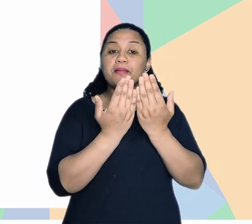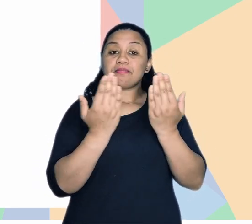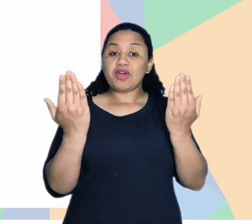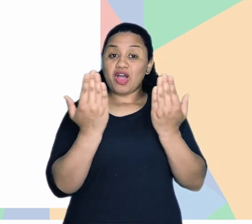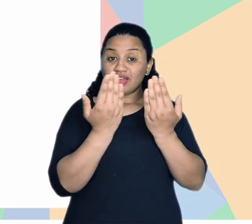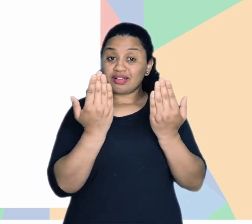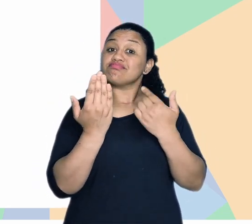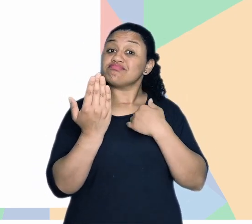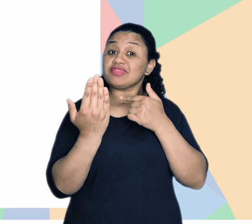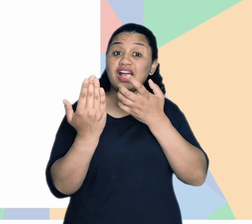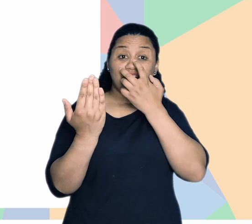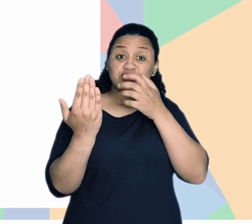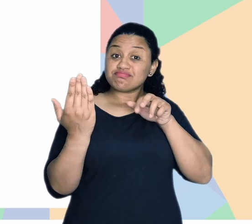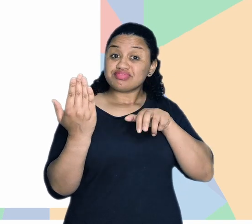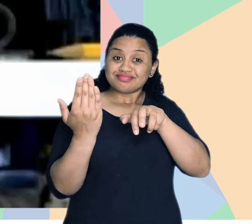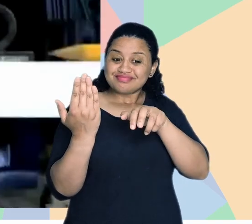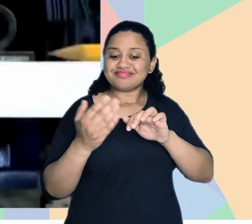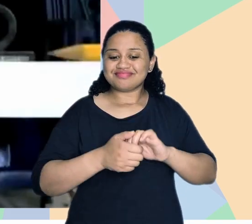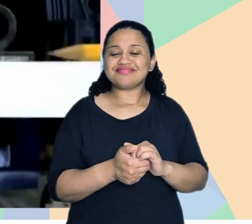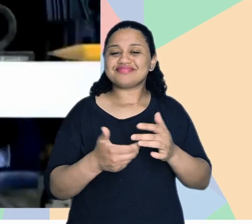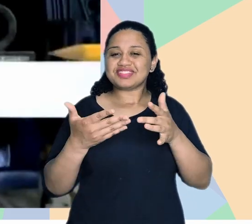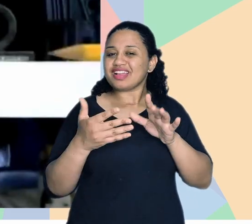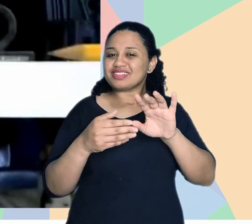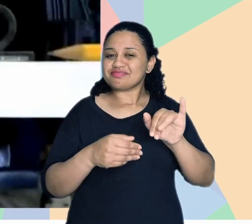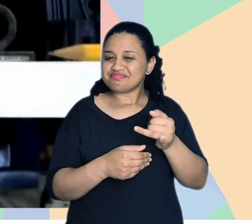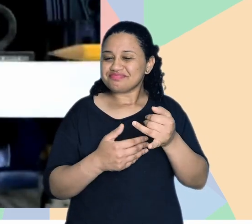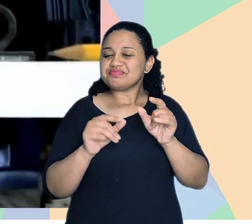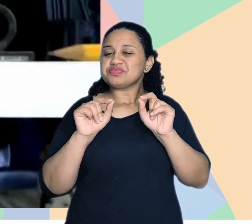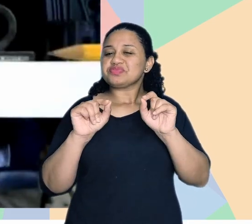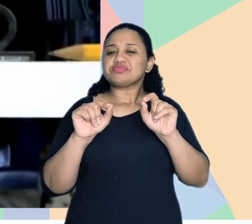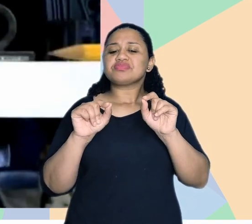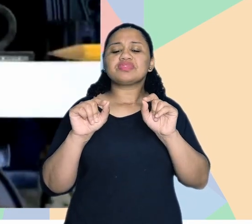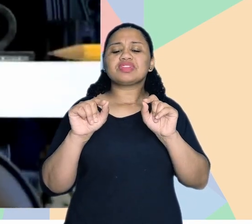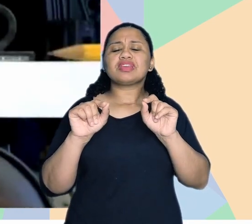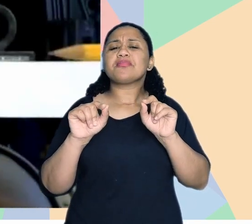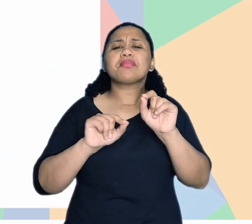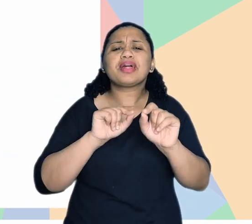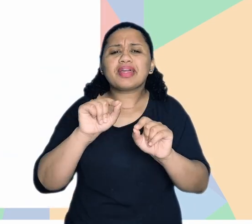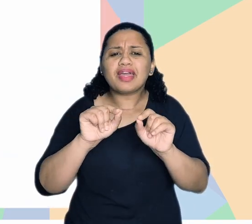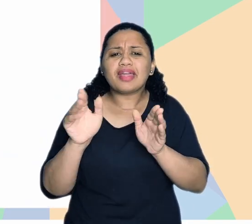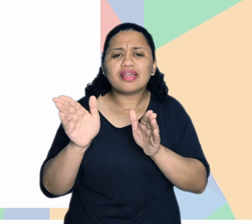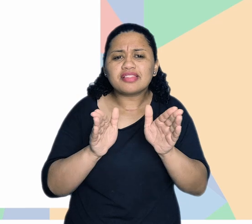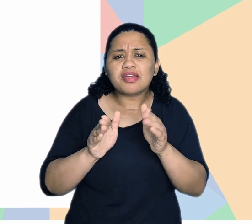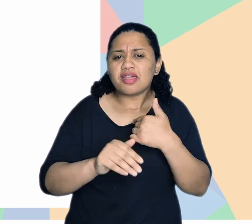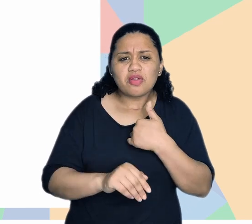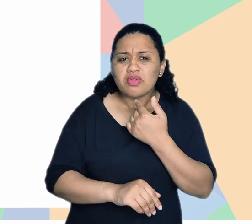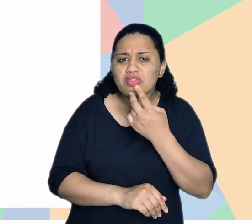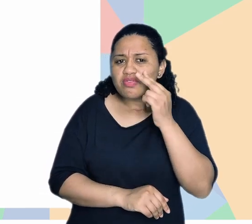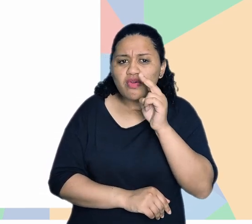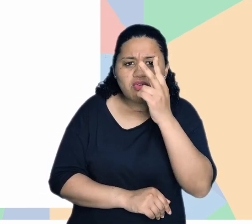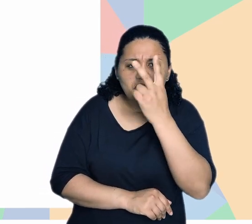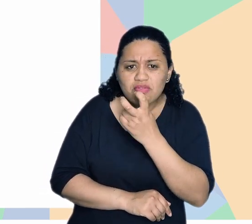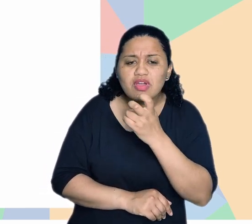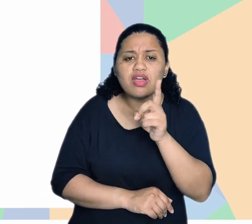A porta automática, até cachorro entra. E aí, quero fazer um gancho contigo. Para quem que é a acessibilidade? É para mim que não